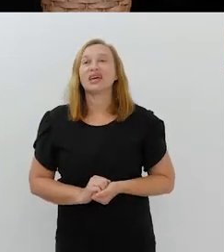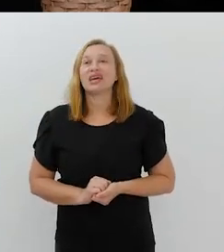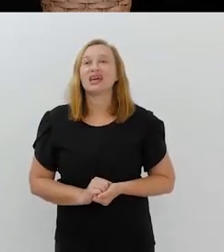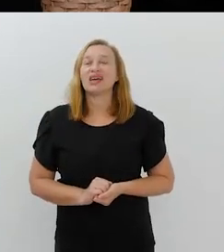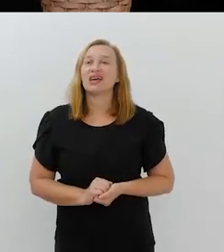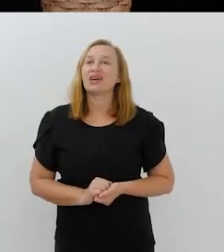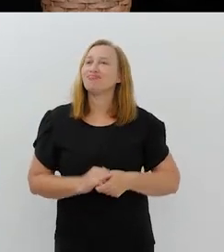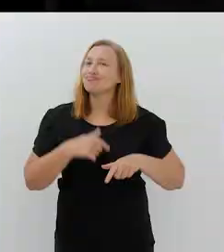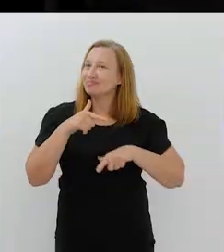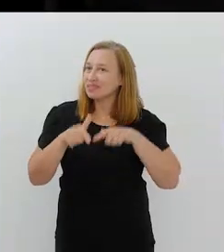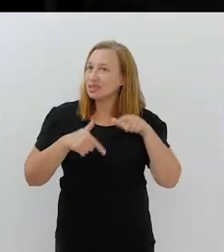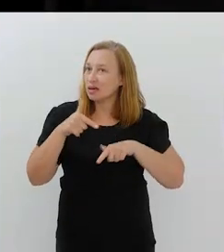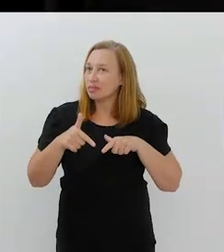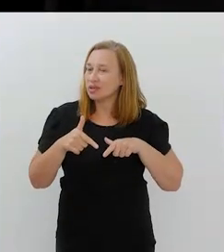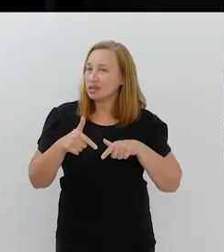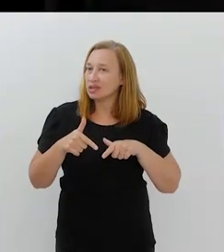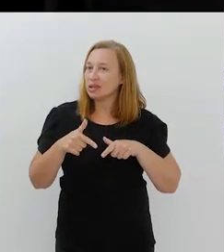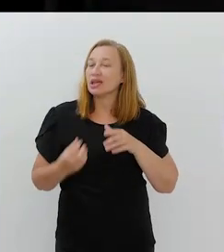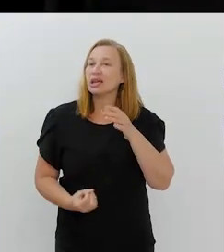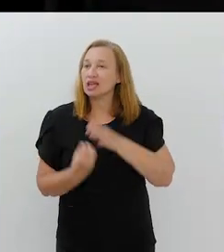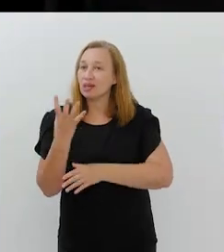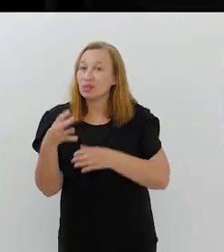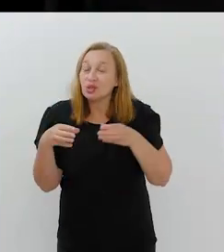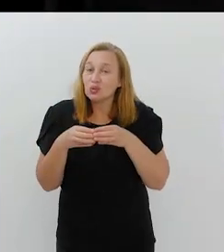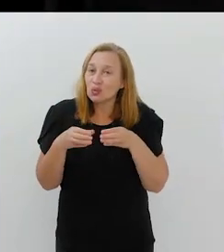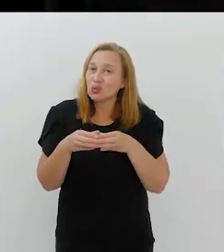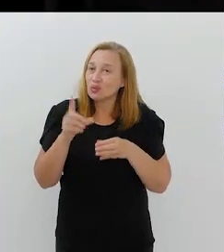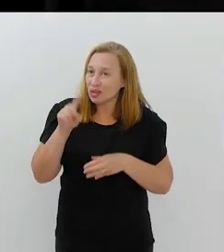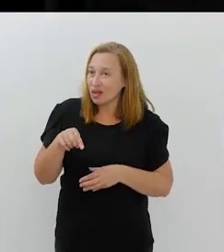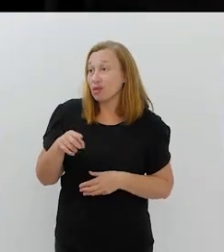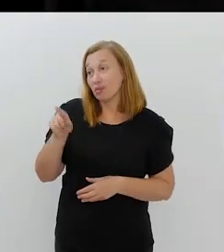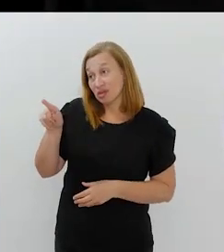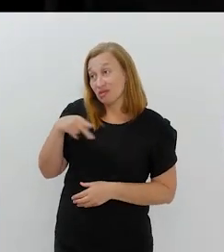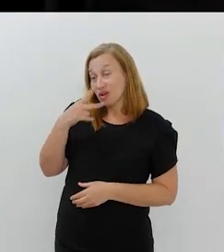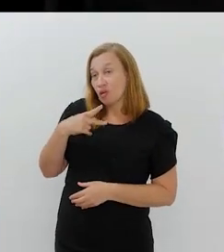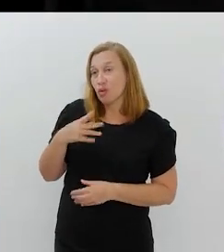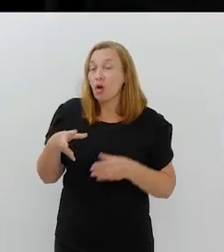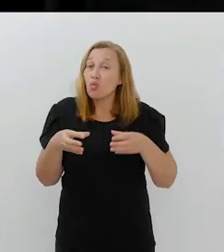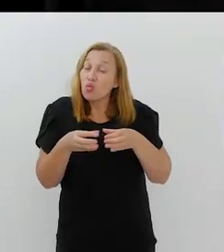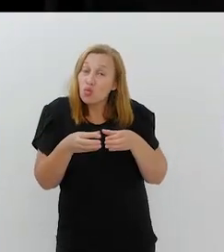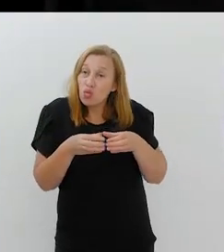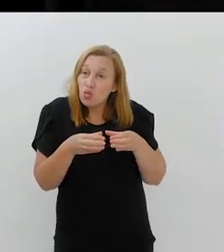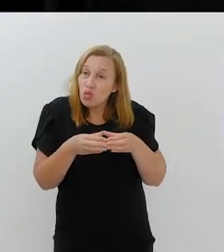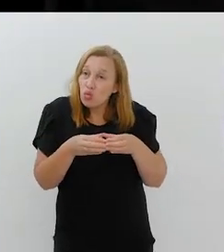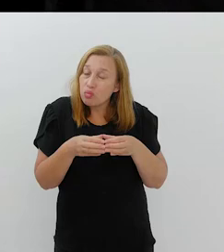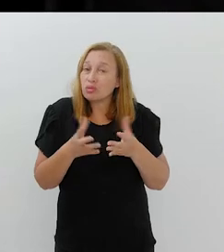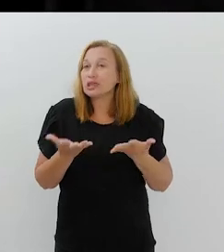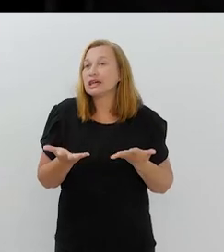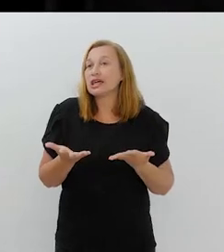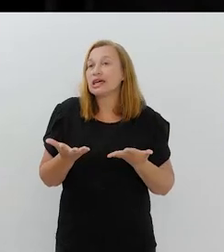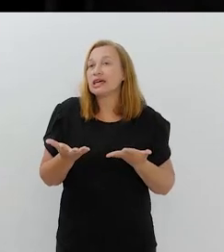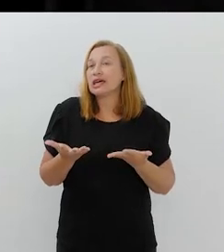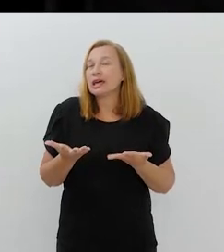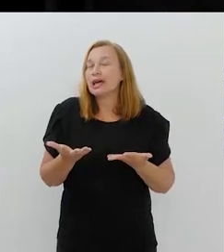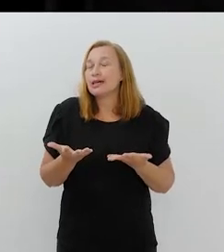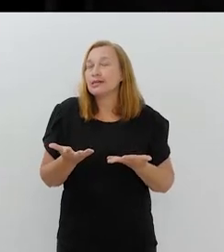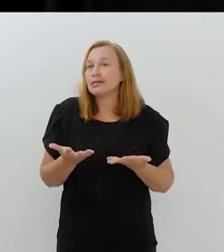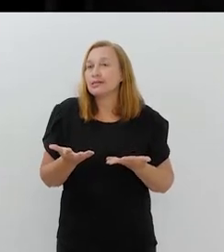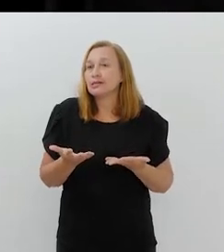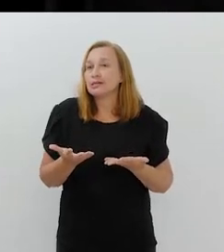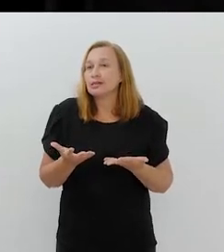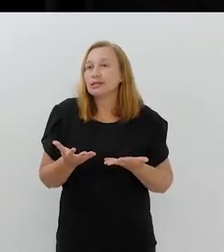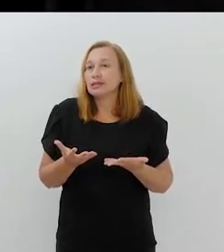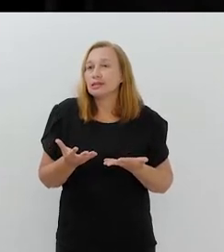sobre isso. É um trabalho que a gente realiza em equipe, como você falou. É uma equipe